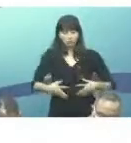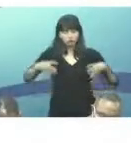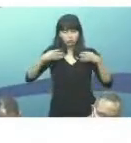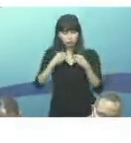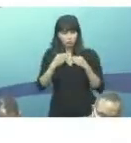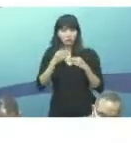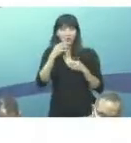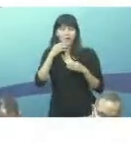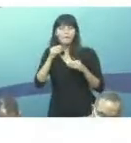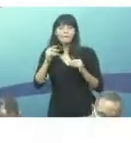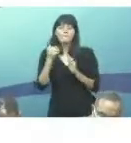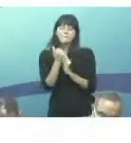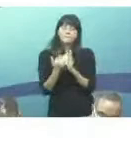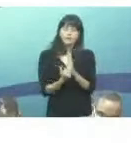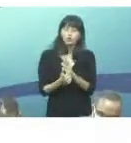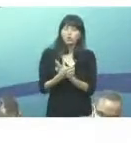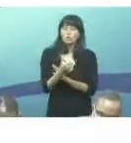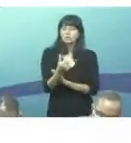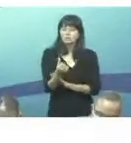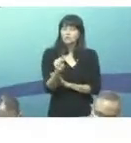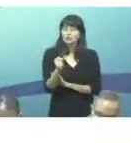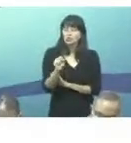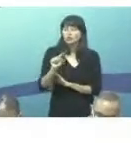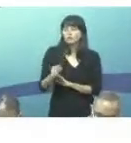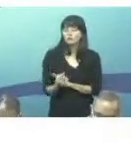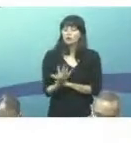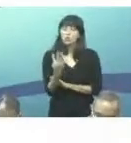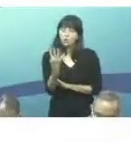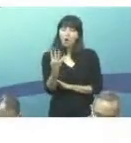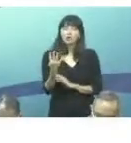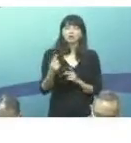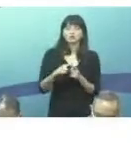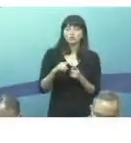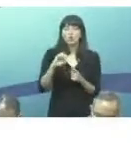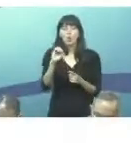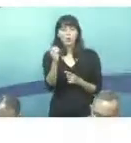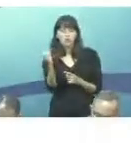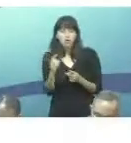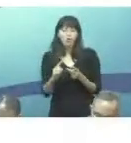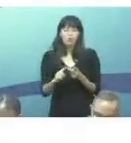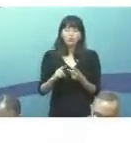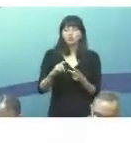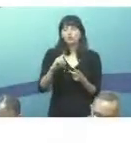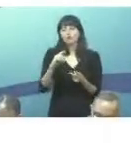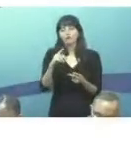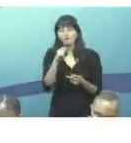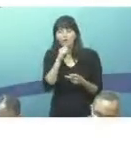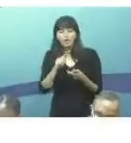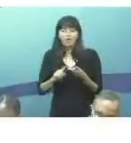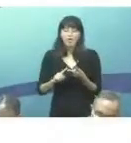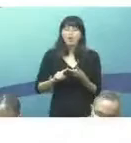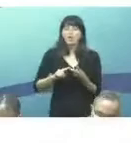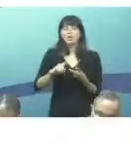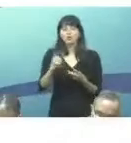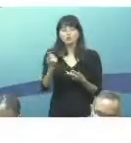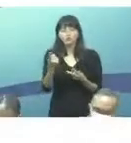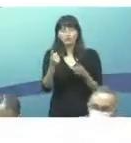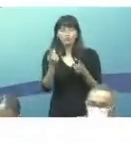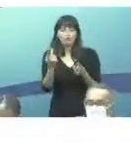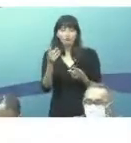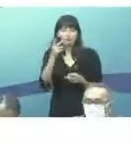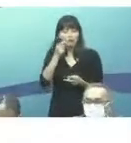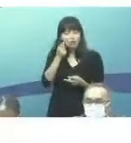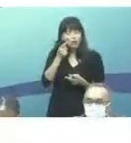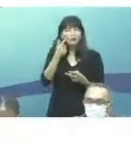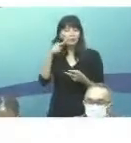menor do que 68,4%. Porto Velho, Porto Alegre e Fortaleza apresentaram os maiores percentuais de abandono de